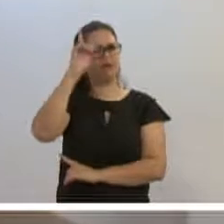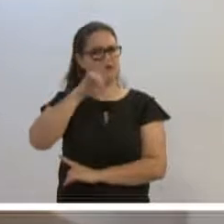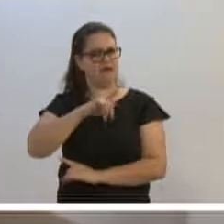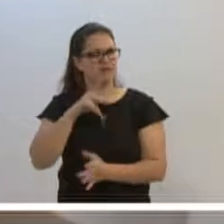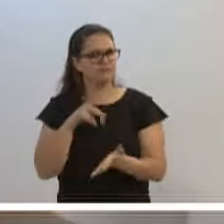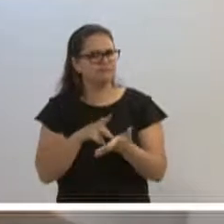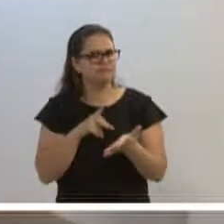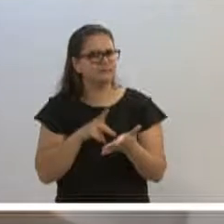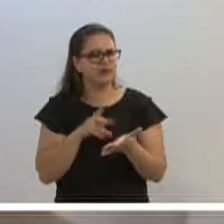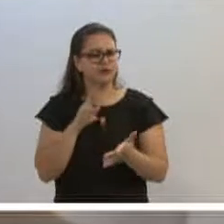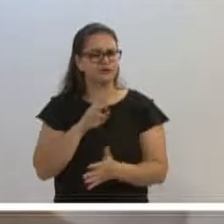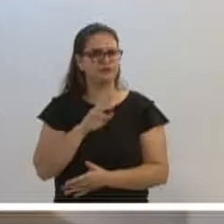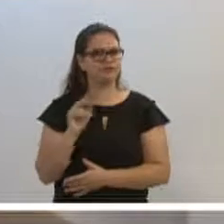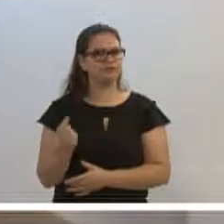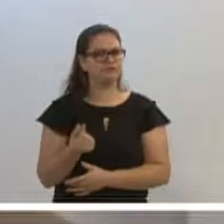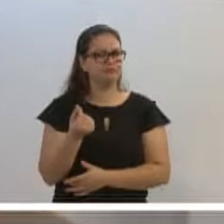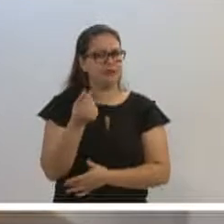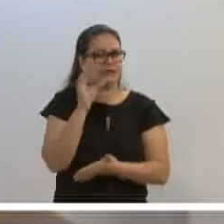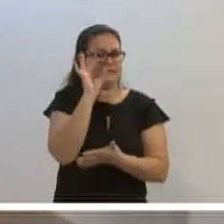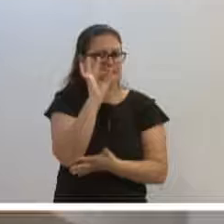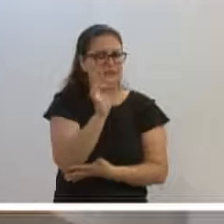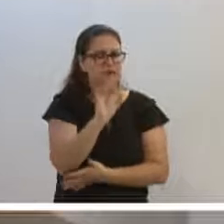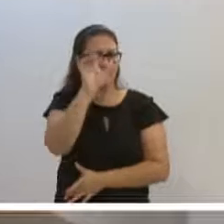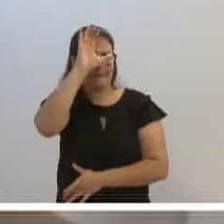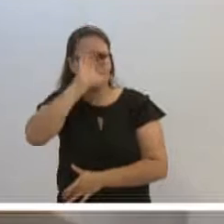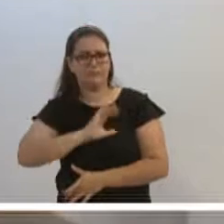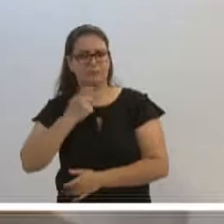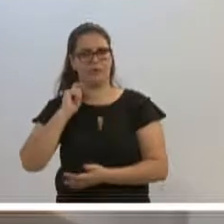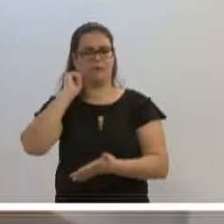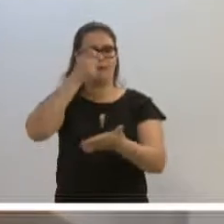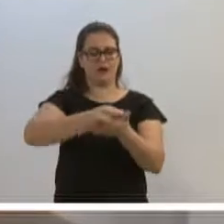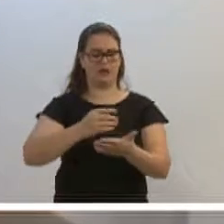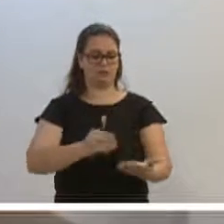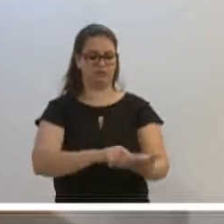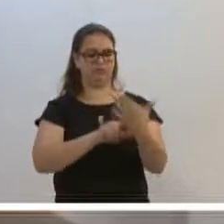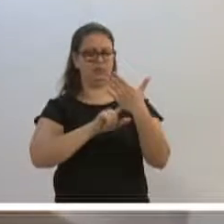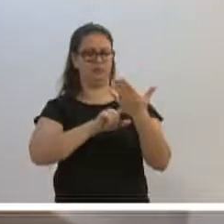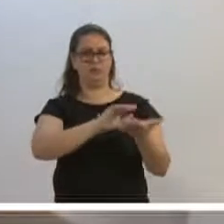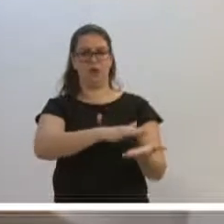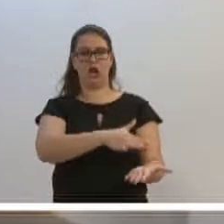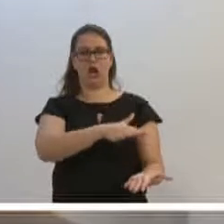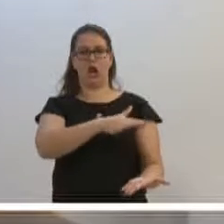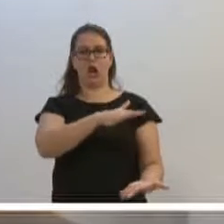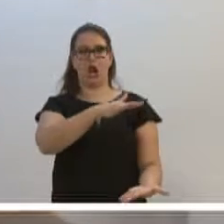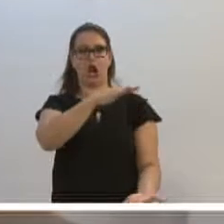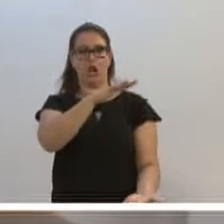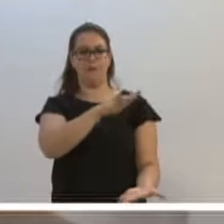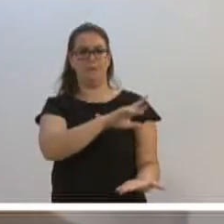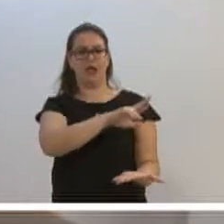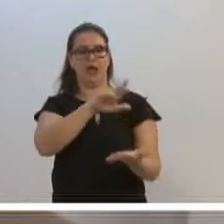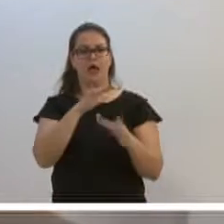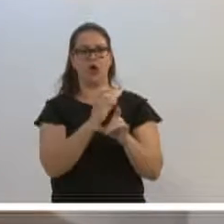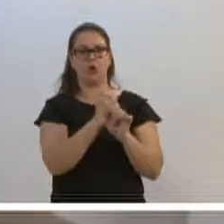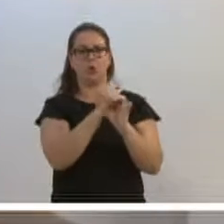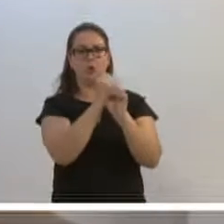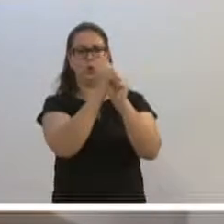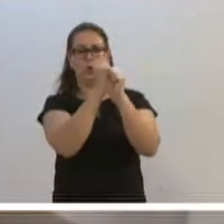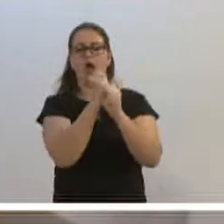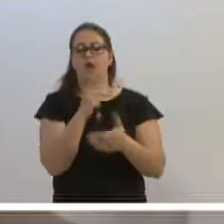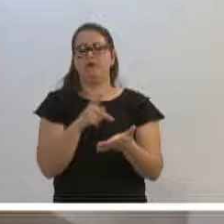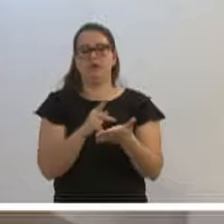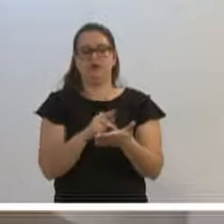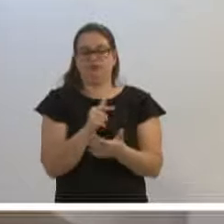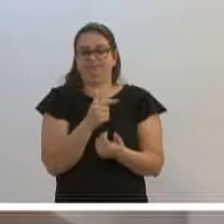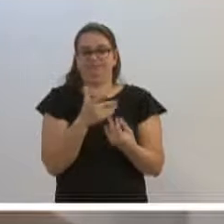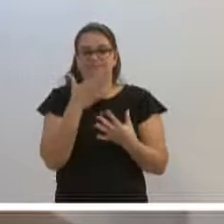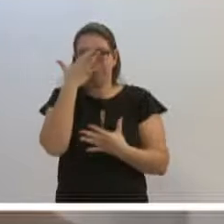devido real valor que era o que o cidadão tinha que pagar. E quando veio para mim, veio um calhamaço de papel assim, com vários cálculos que realmente não